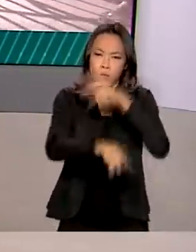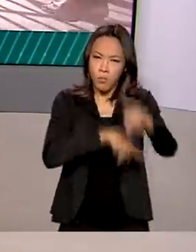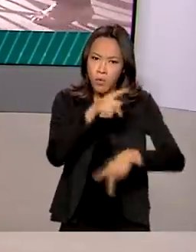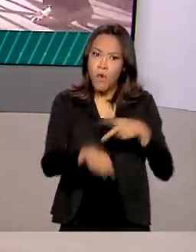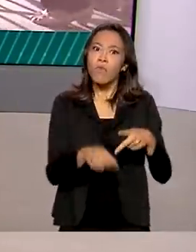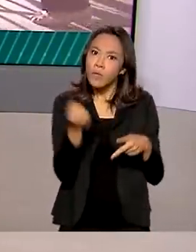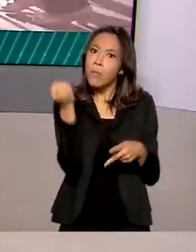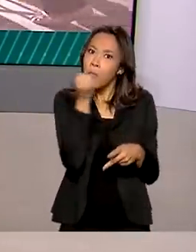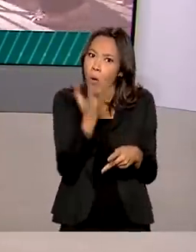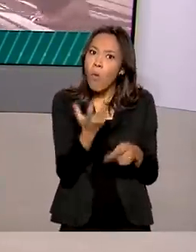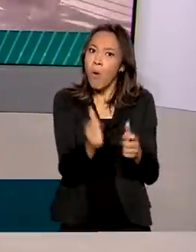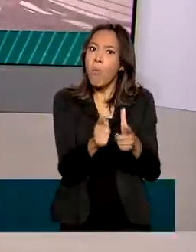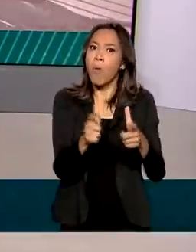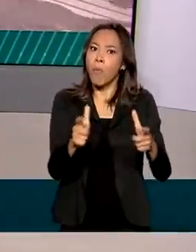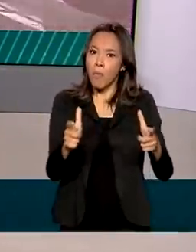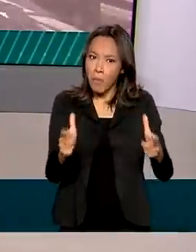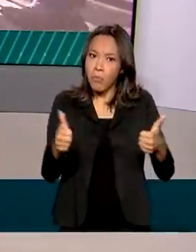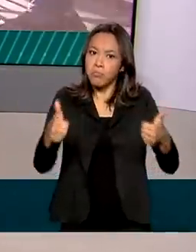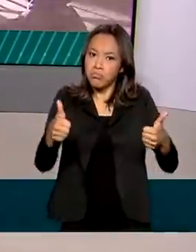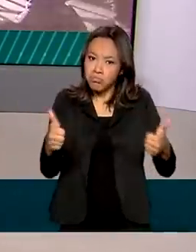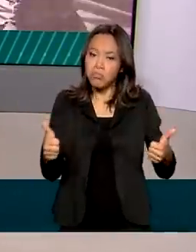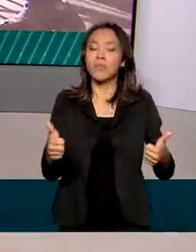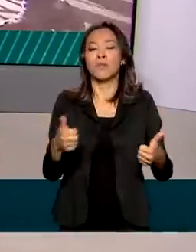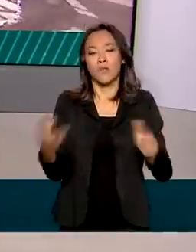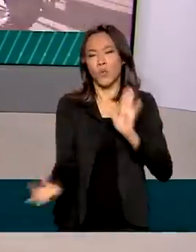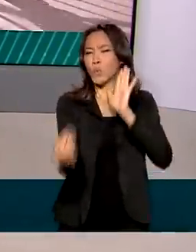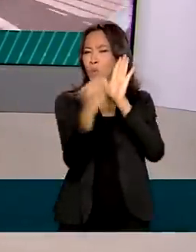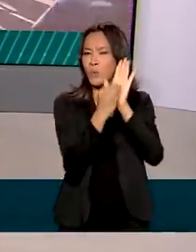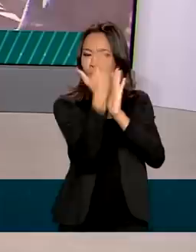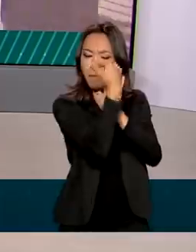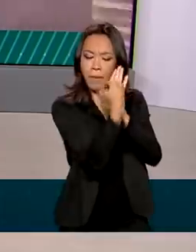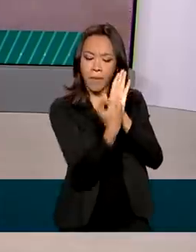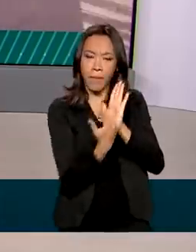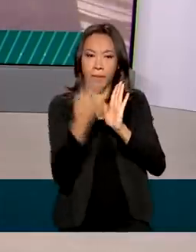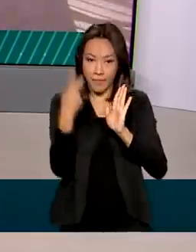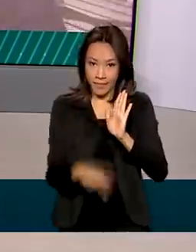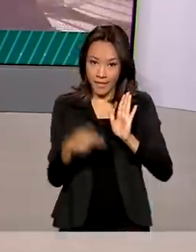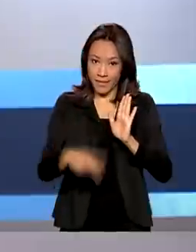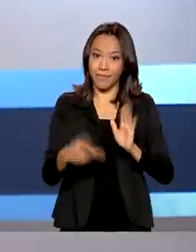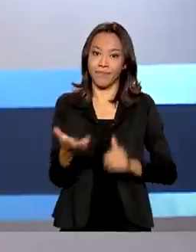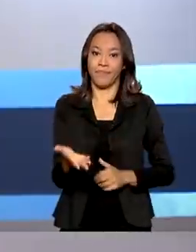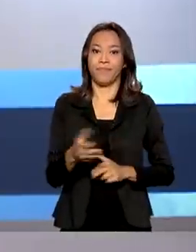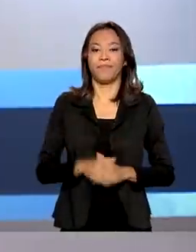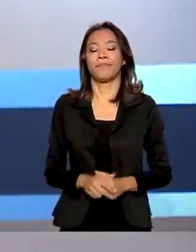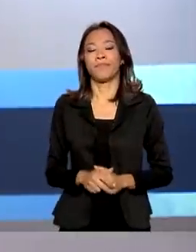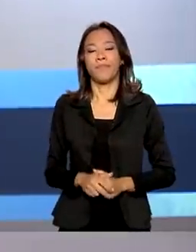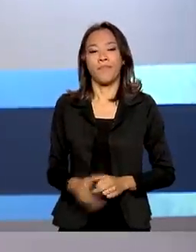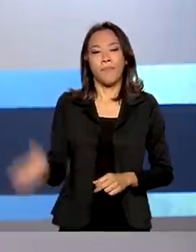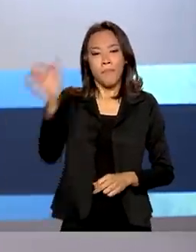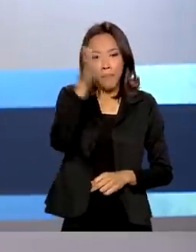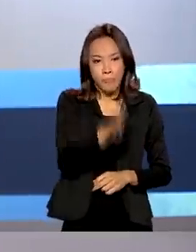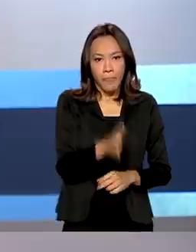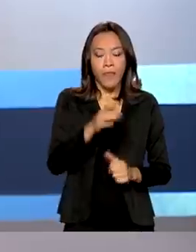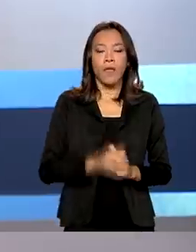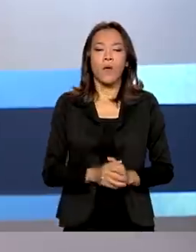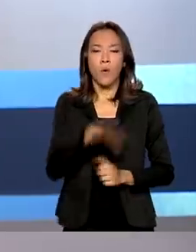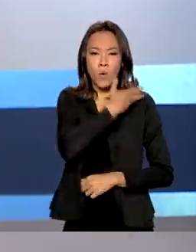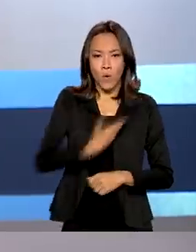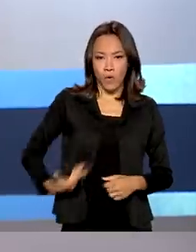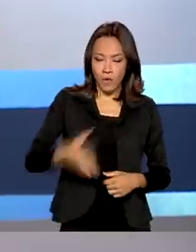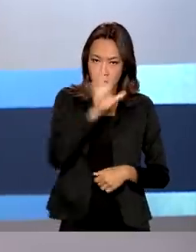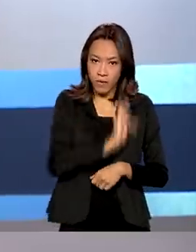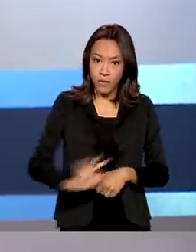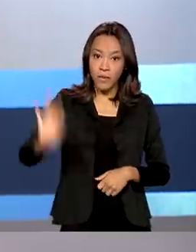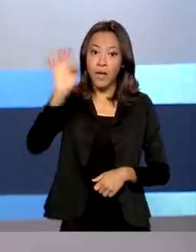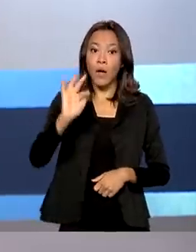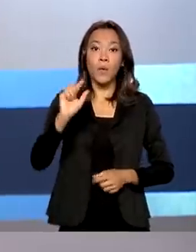surtindo efeito. A reportagem completa está no portal da Agência Brasil. O governo federal autorizou a doação